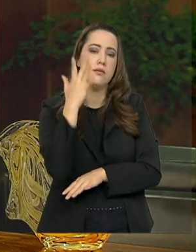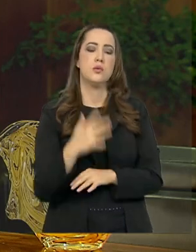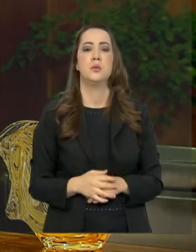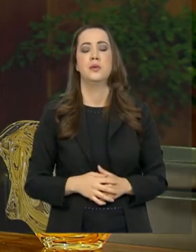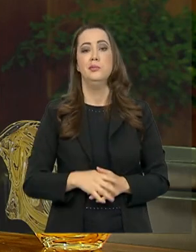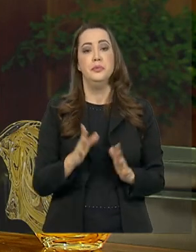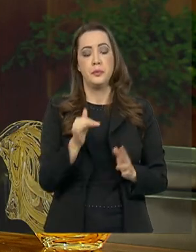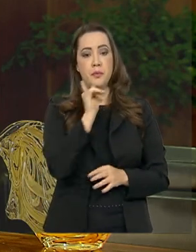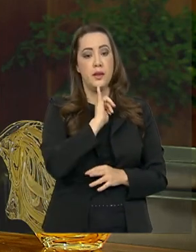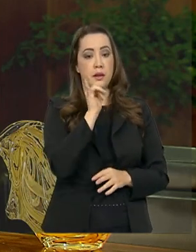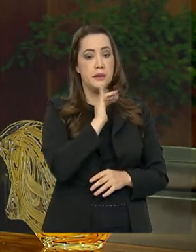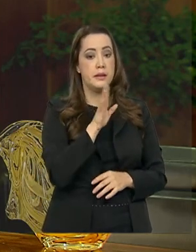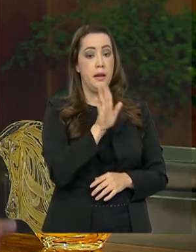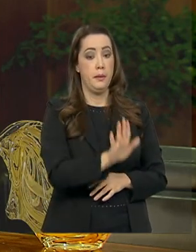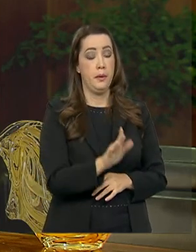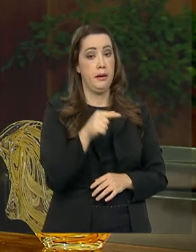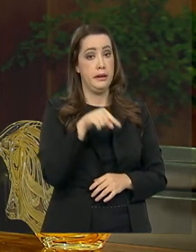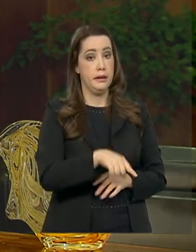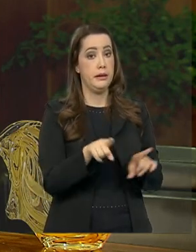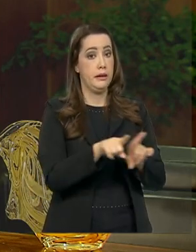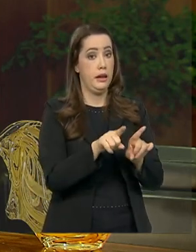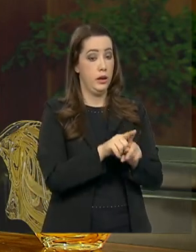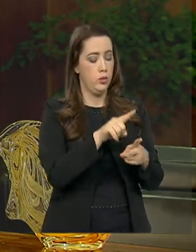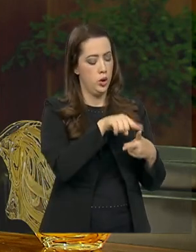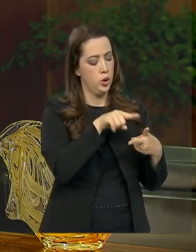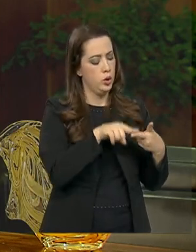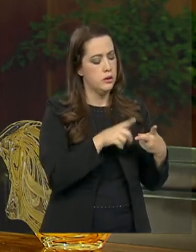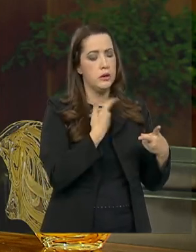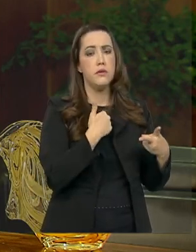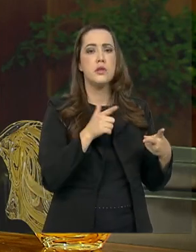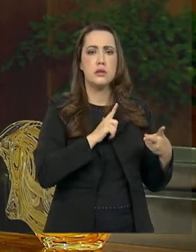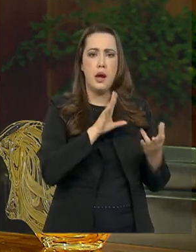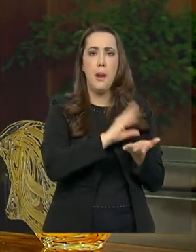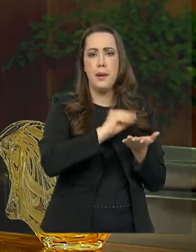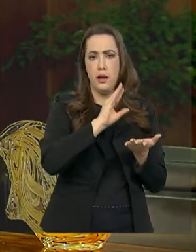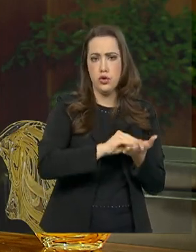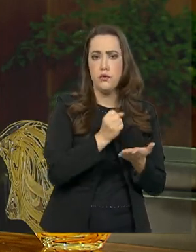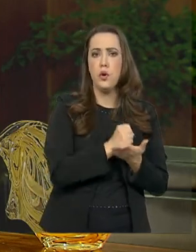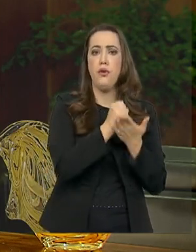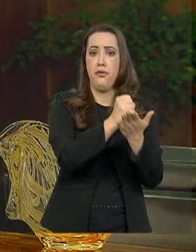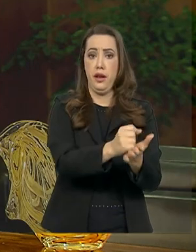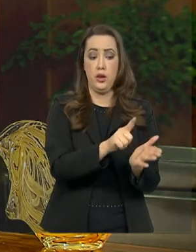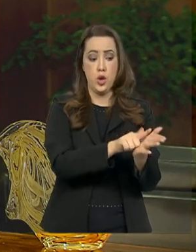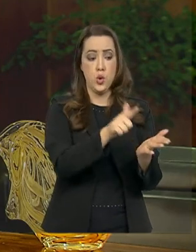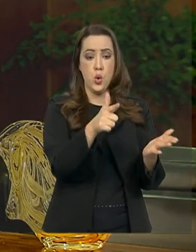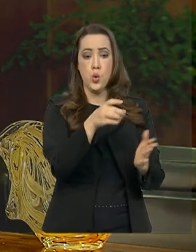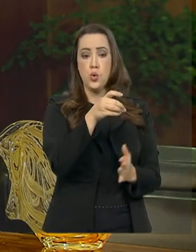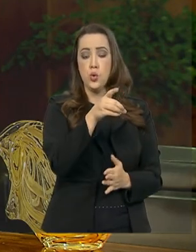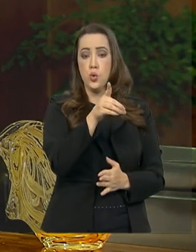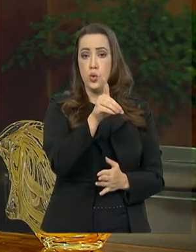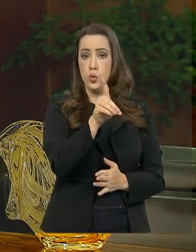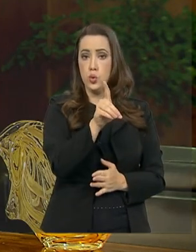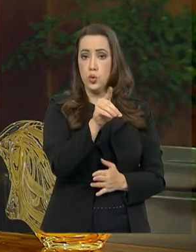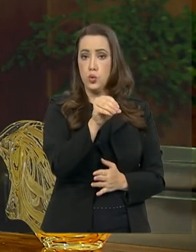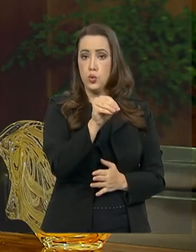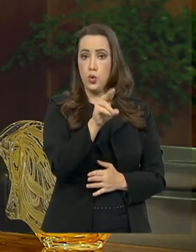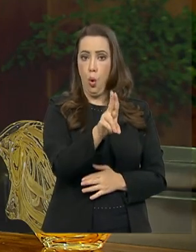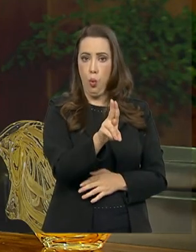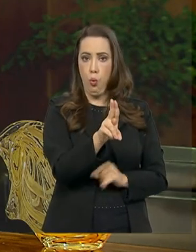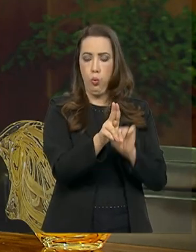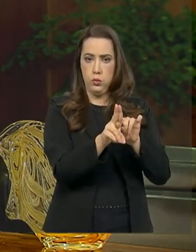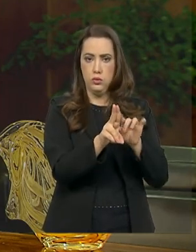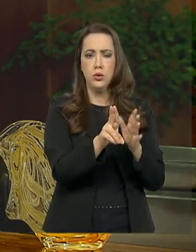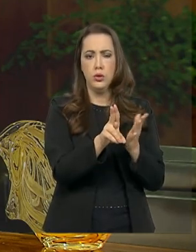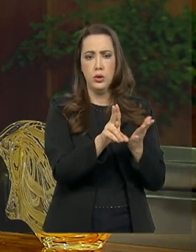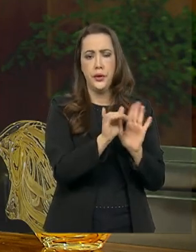temos aqui, é a subchefia jurídica e a imprensa nacional. Nós já temos aplicativos que disponibilizam o Diário Oficial da União, que hoje todo é eletrônico, não